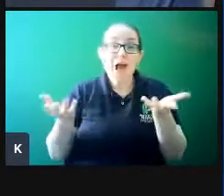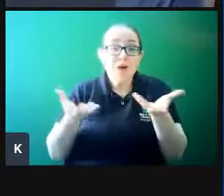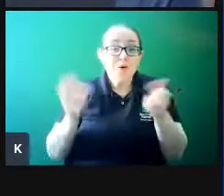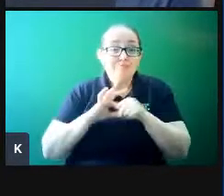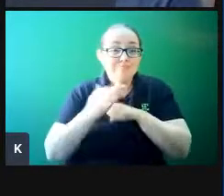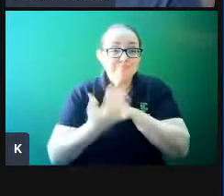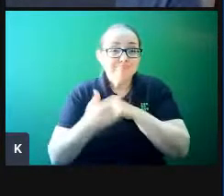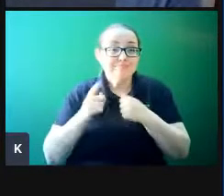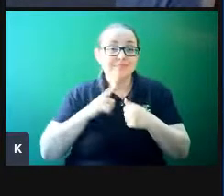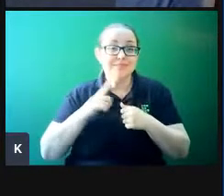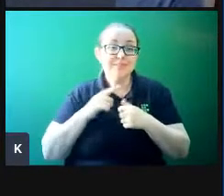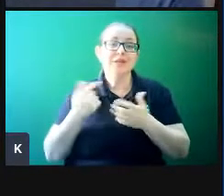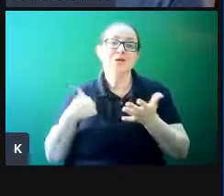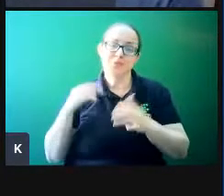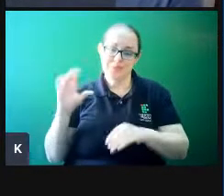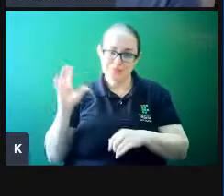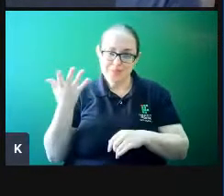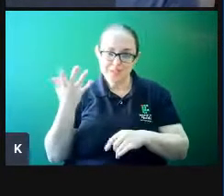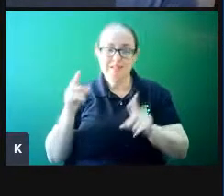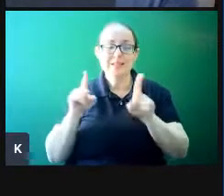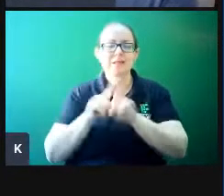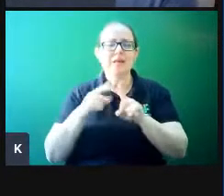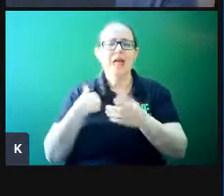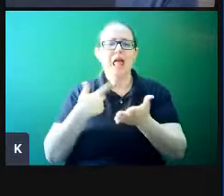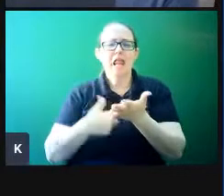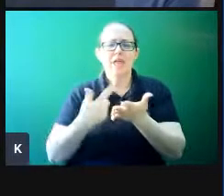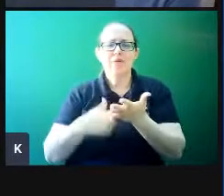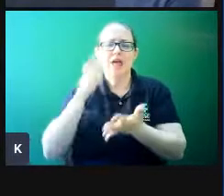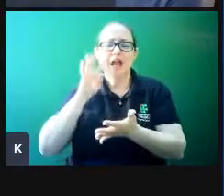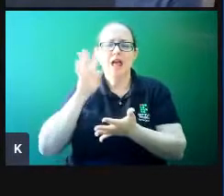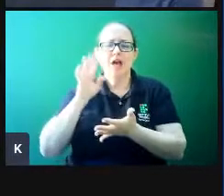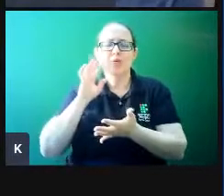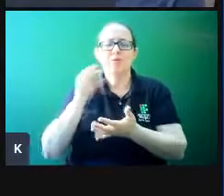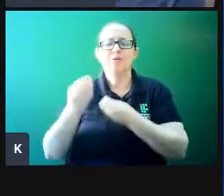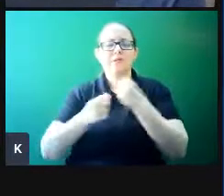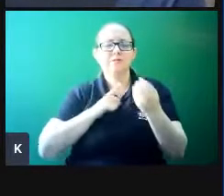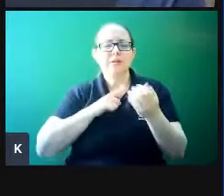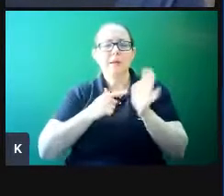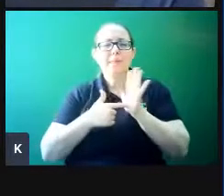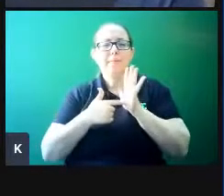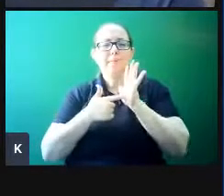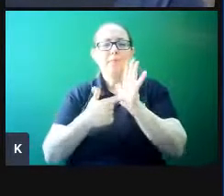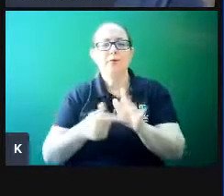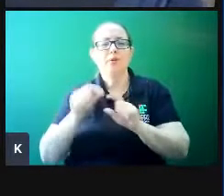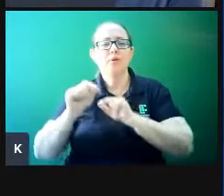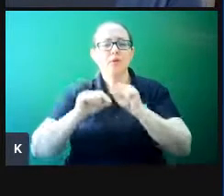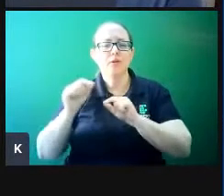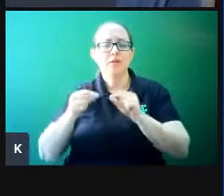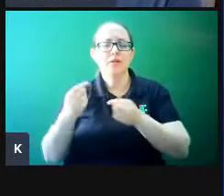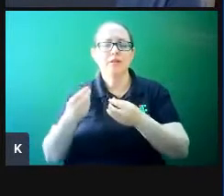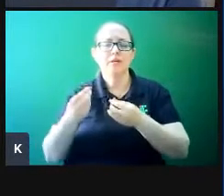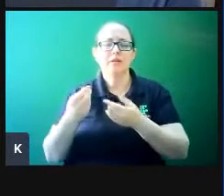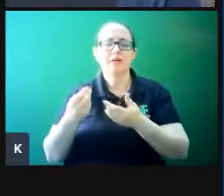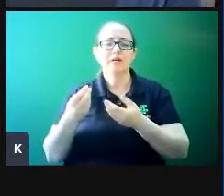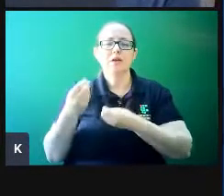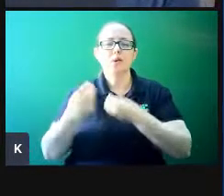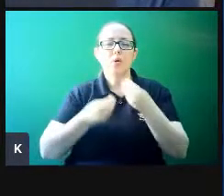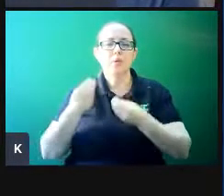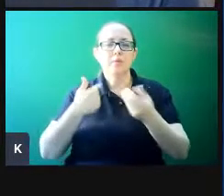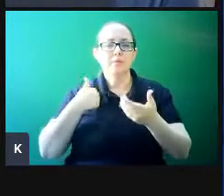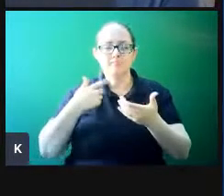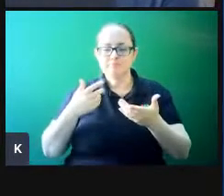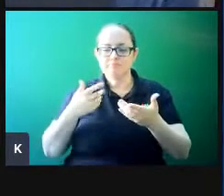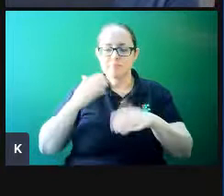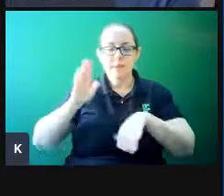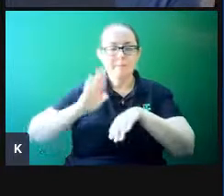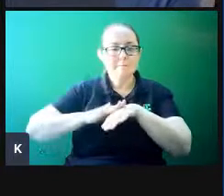A questão da priorização, tem um livro muito legal que é o Essencialismo, para nos ajudar a trazer mais engajamento,